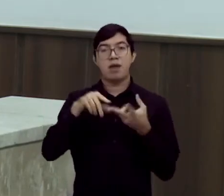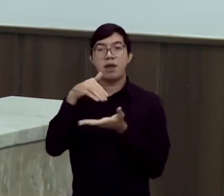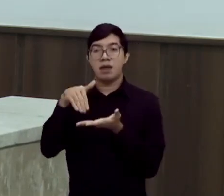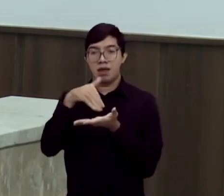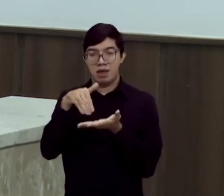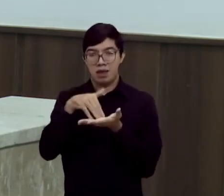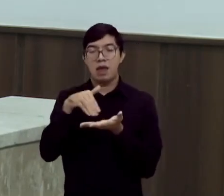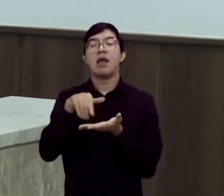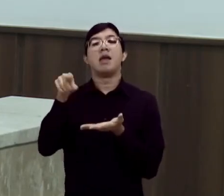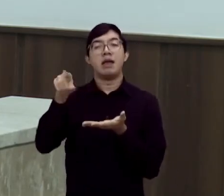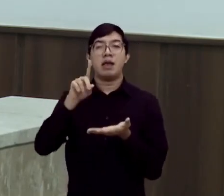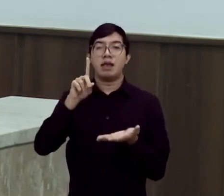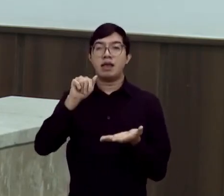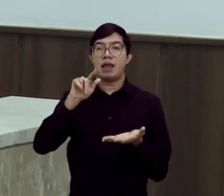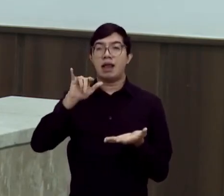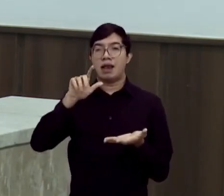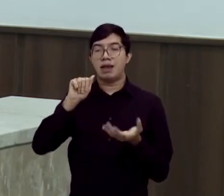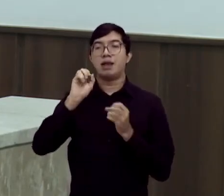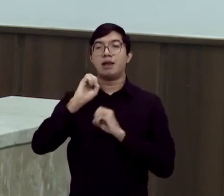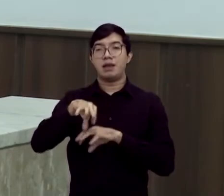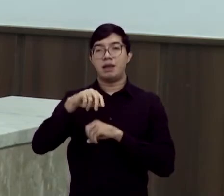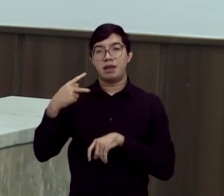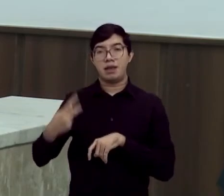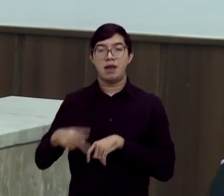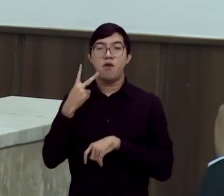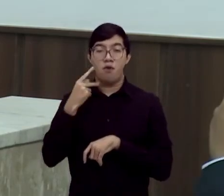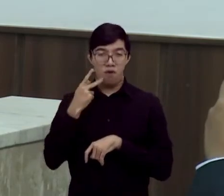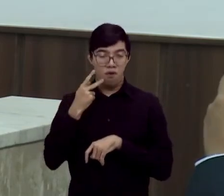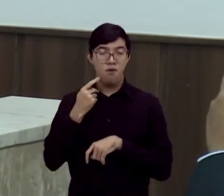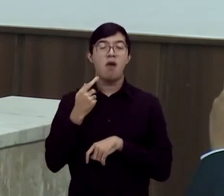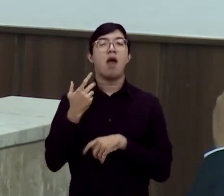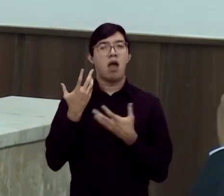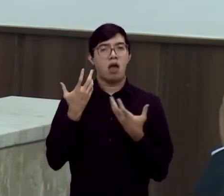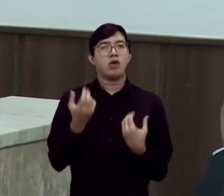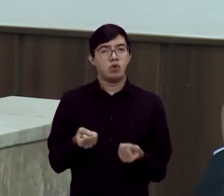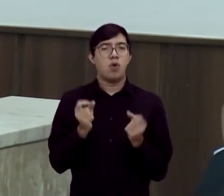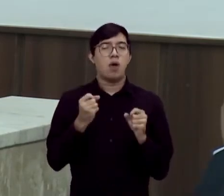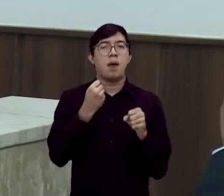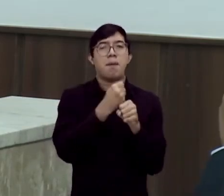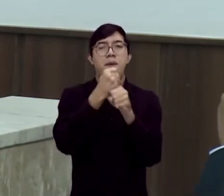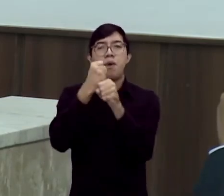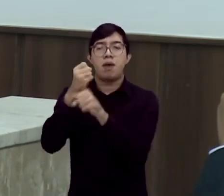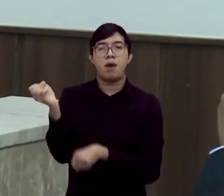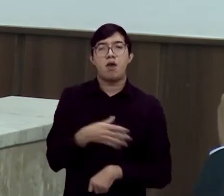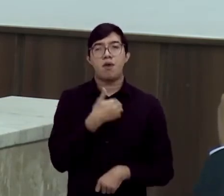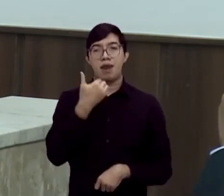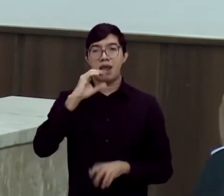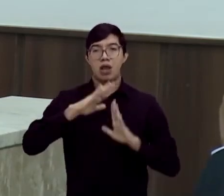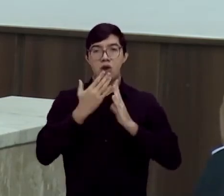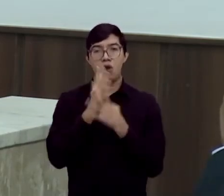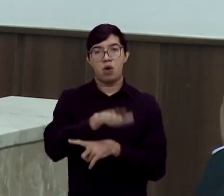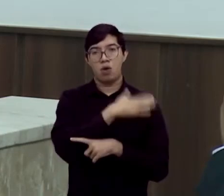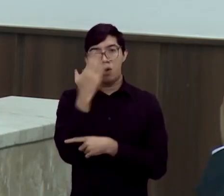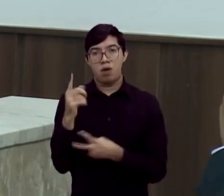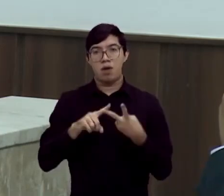município, Dalila Saldanha, prometeram publicamente entregar 10 novas escolas de tempo integral, 3